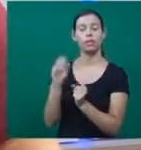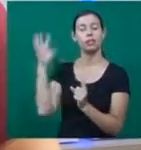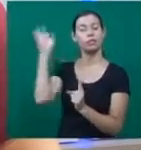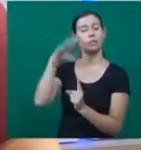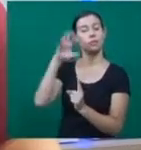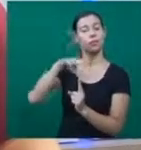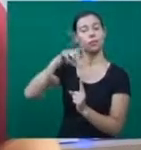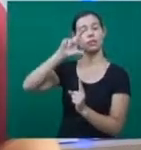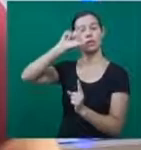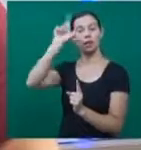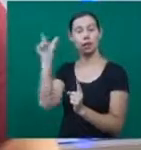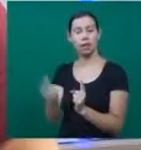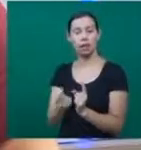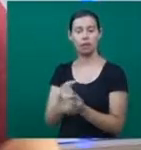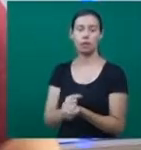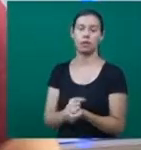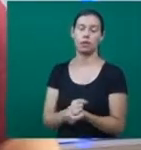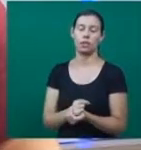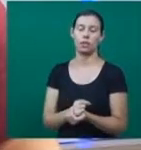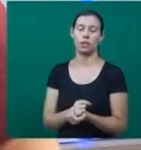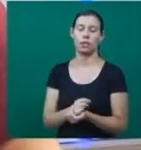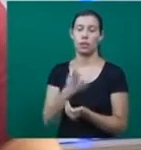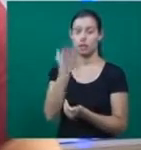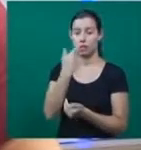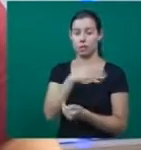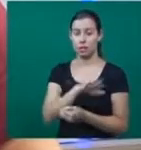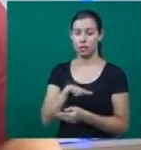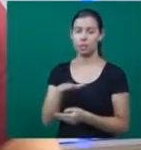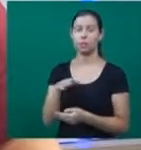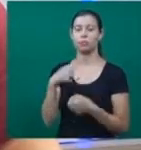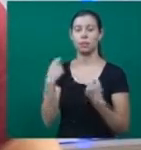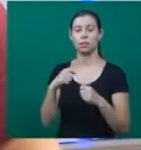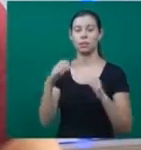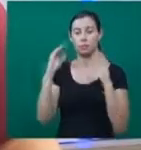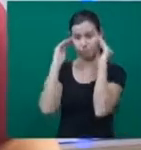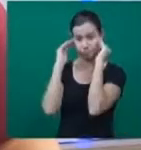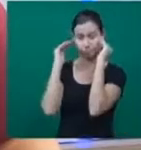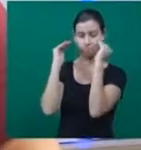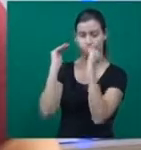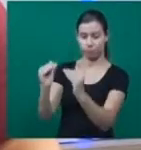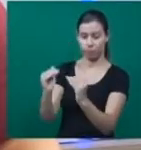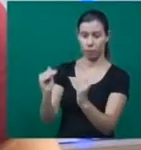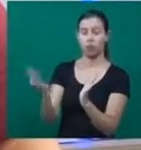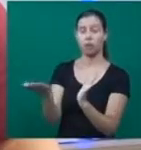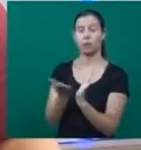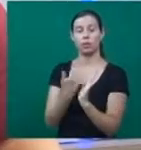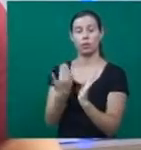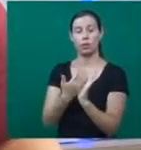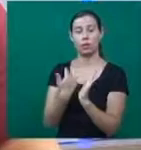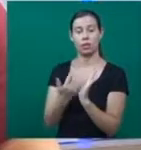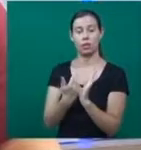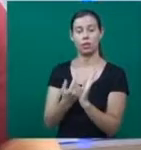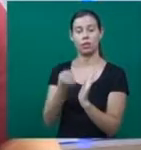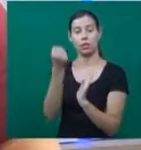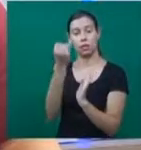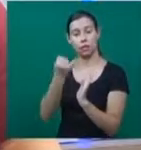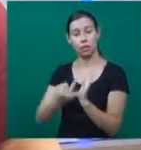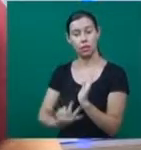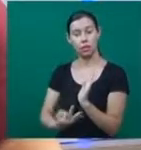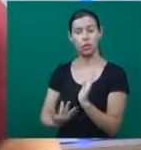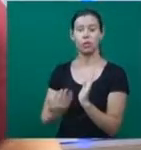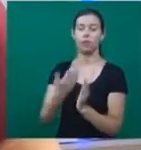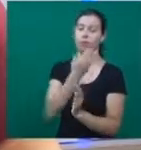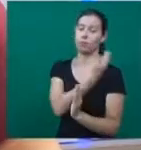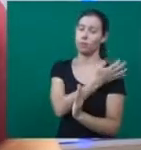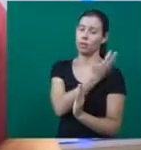porque nós somos também influenciados pela África, não é? E as crianças também do nosso país precisam aprender também a respeitar. E acho que através de um livro desse, de um